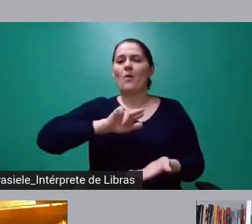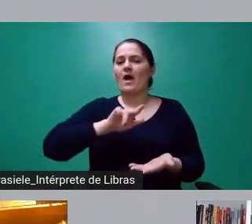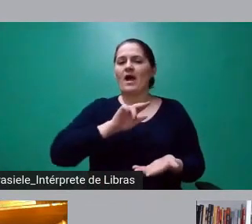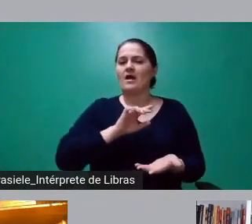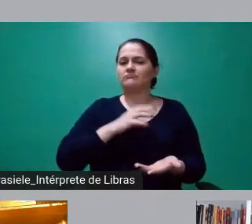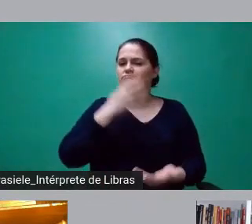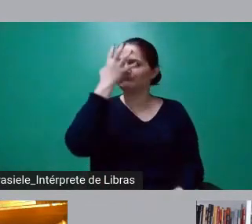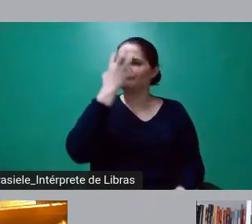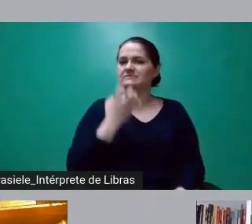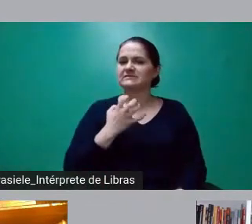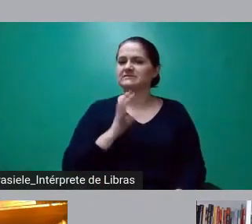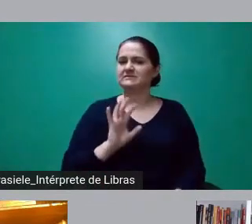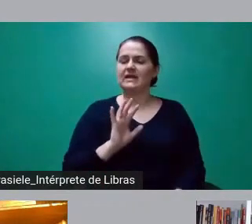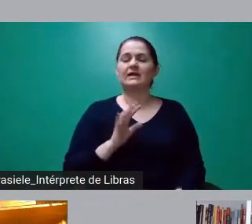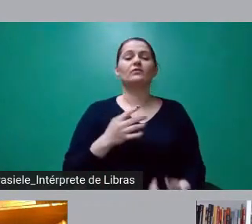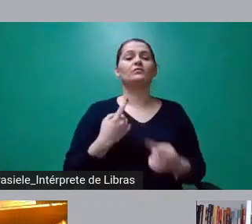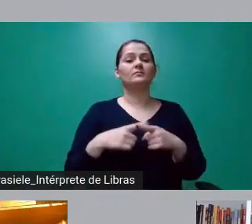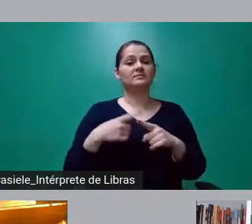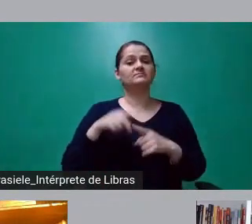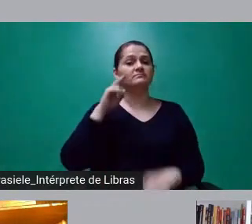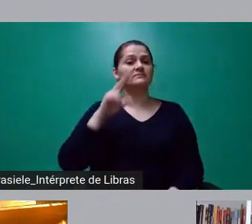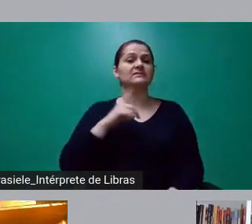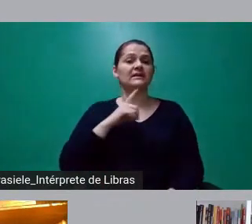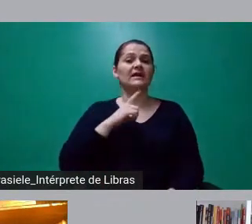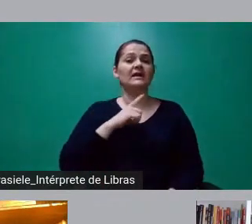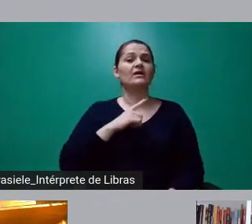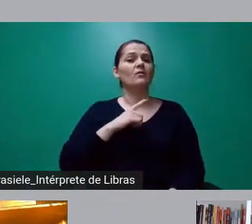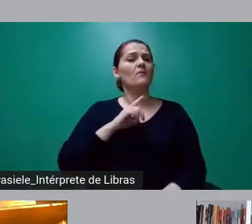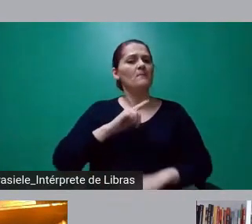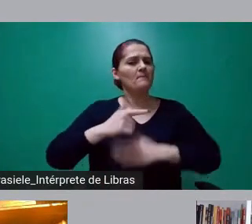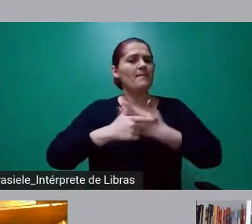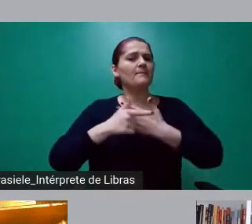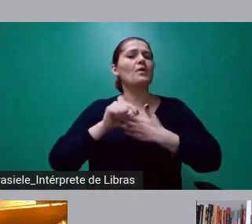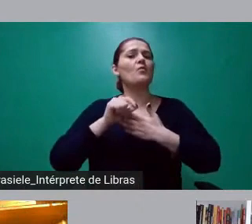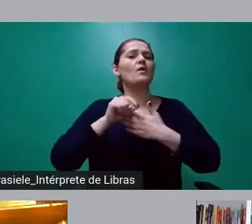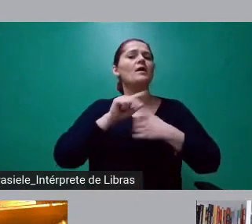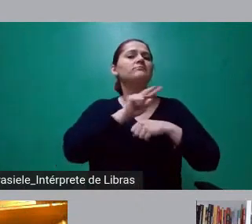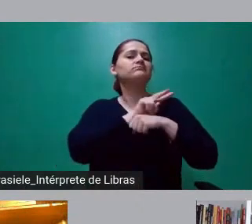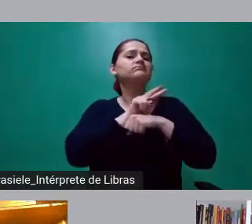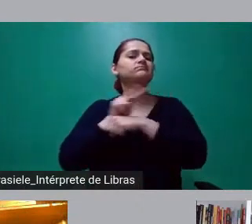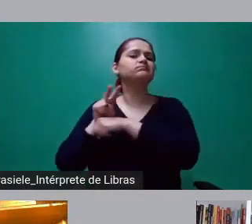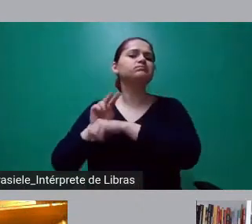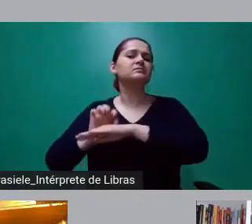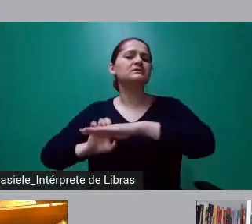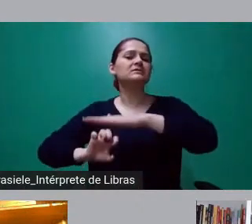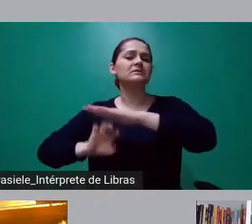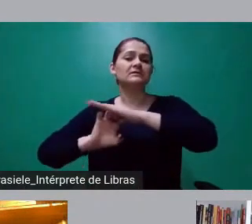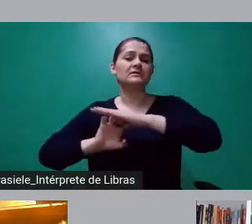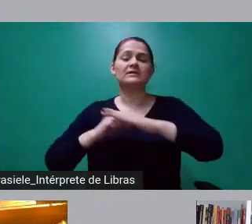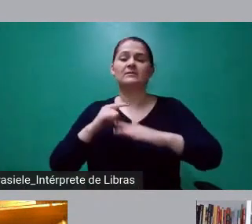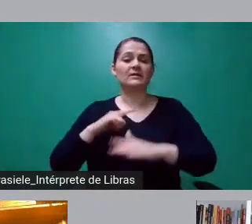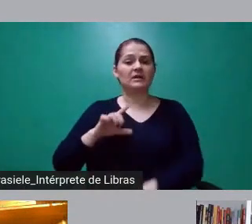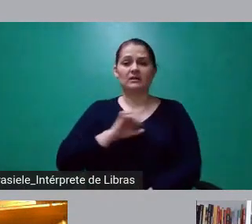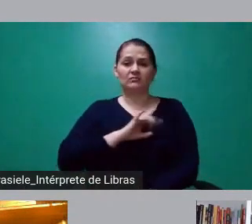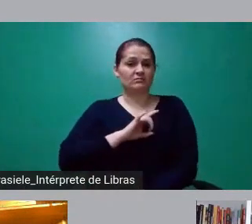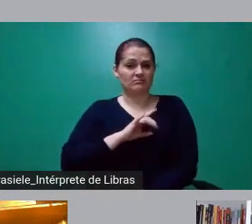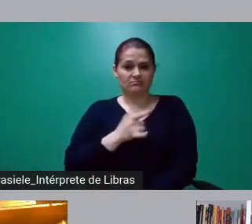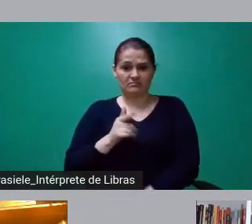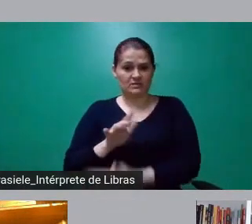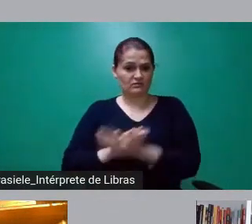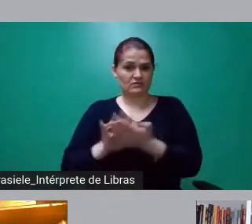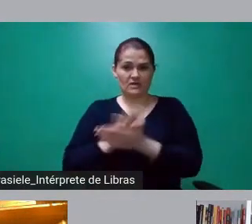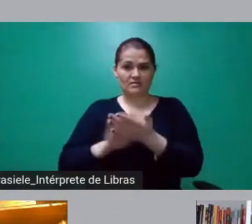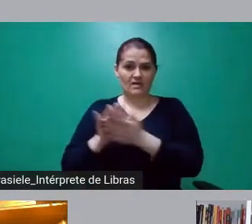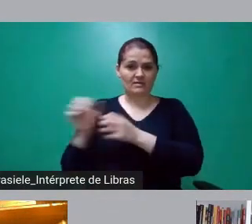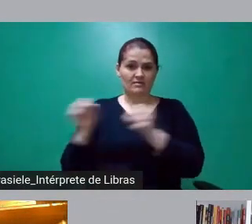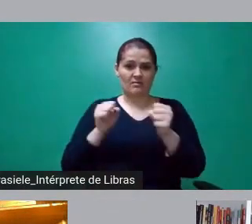cidadã comprometida com a fiscalização do Estado e que não teme acessos de pelanca dos poderosos. Mais